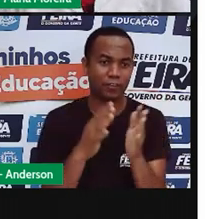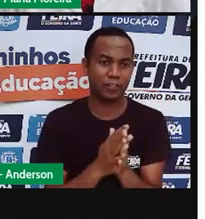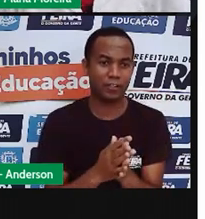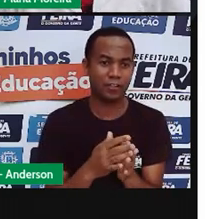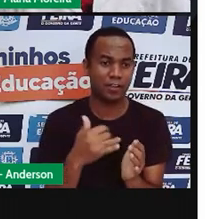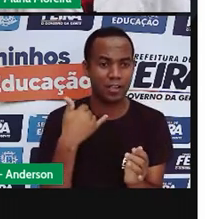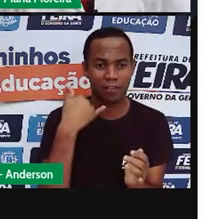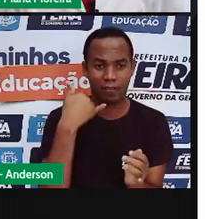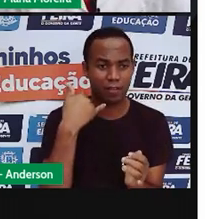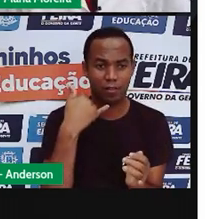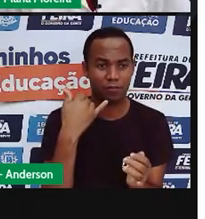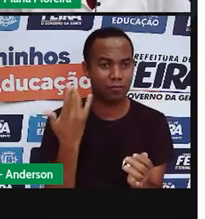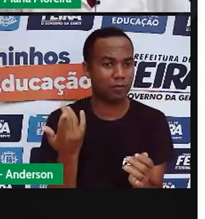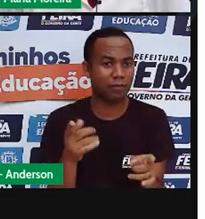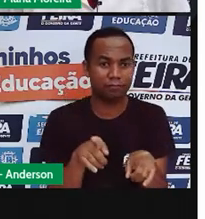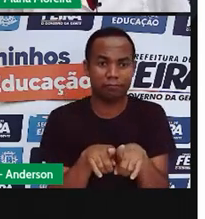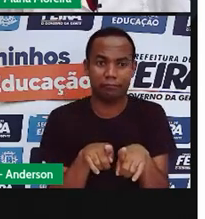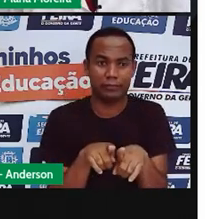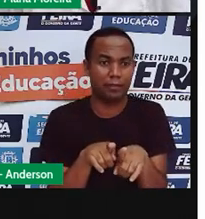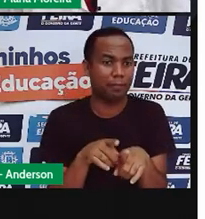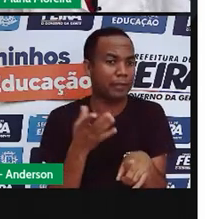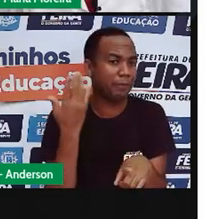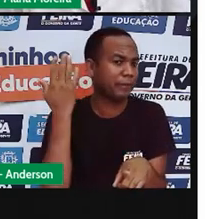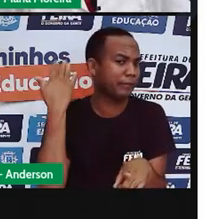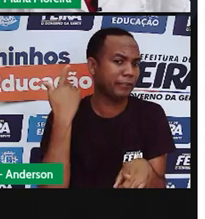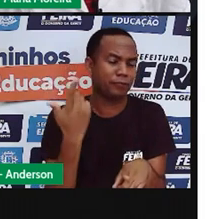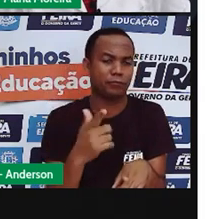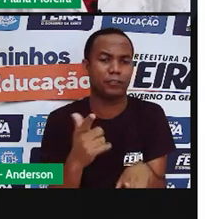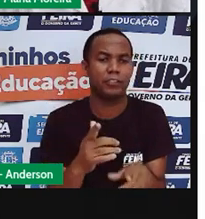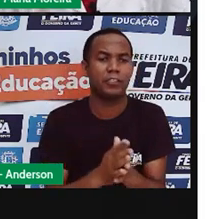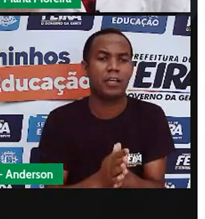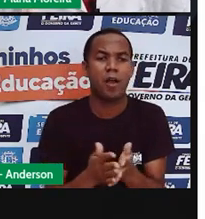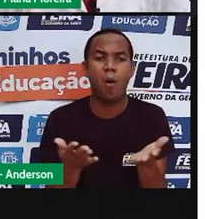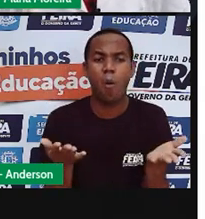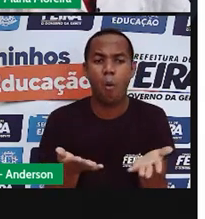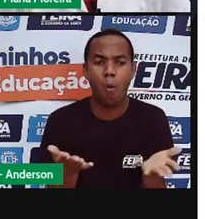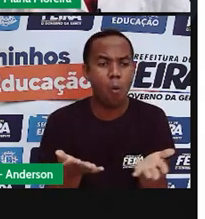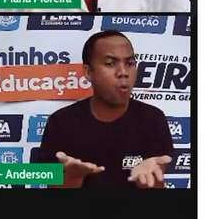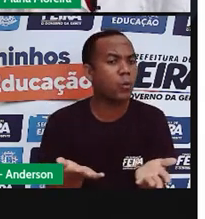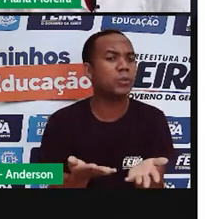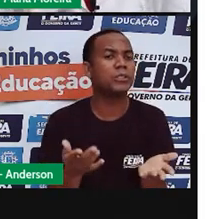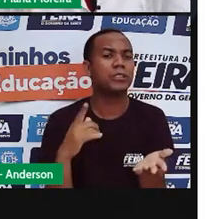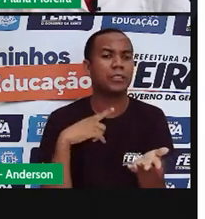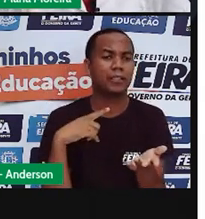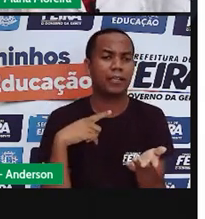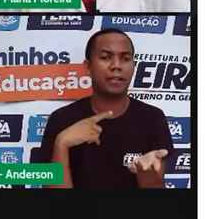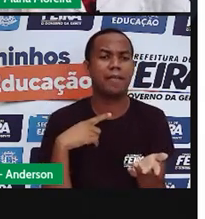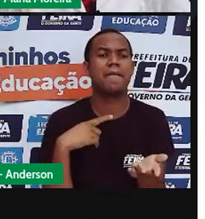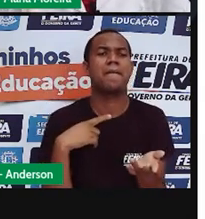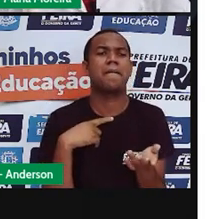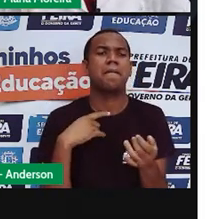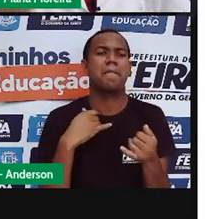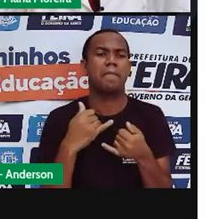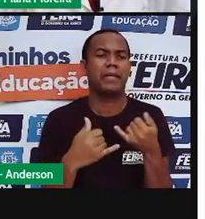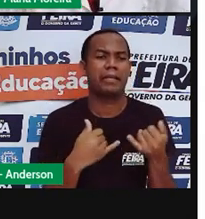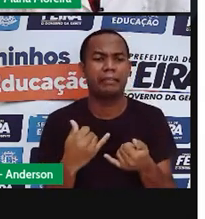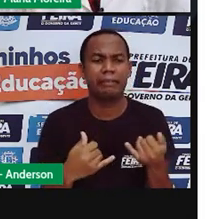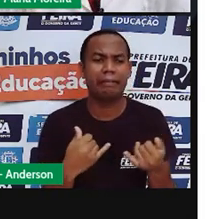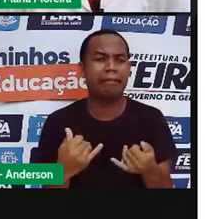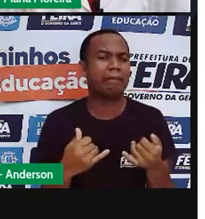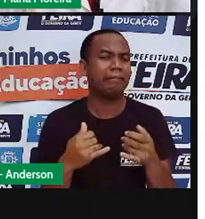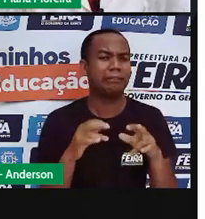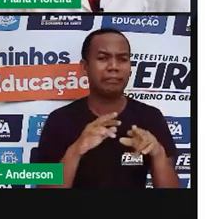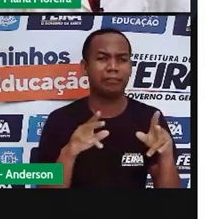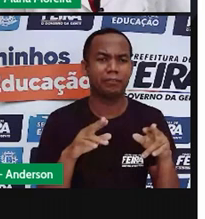tão pouco. Então, se brincavam de outras coisas. E hoje, vocês brincam de outras brincadeiras completamente diferentes, tipo o slime.